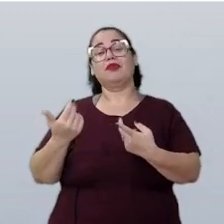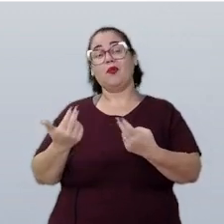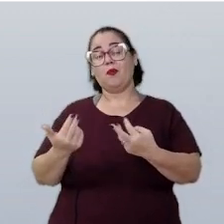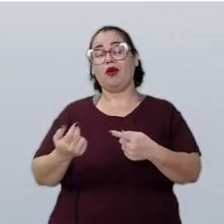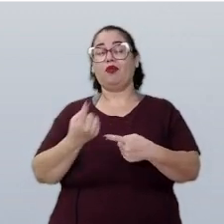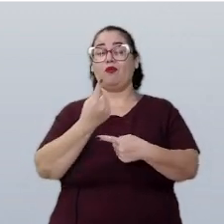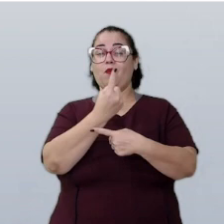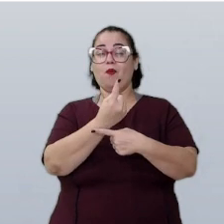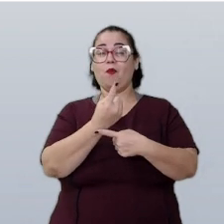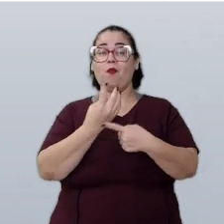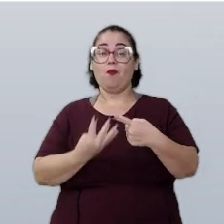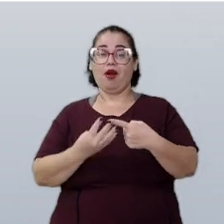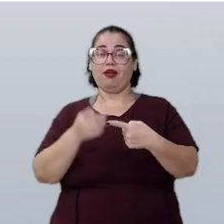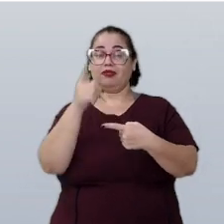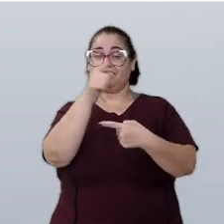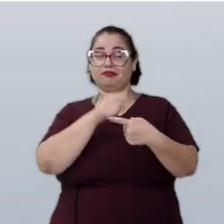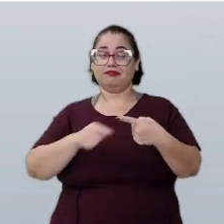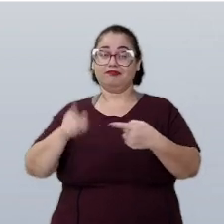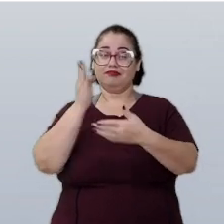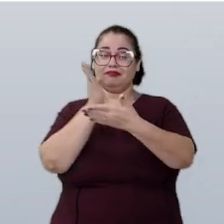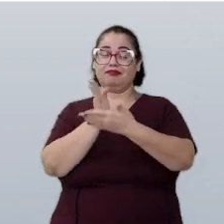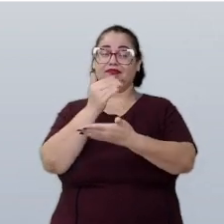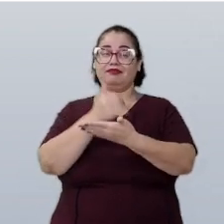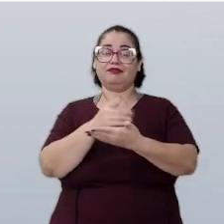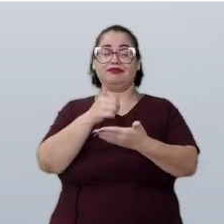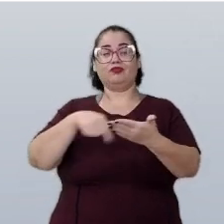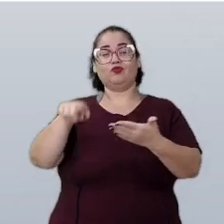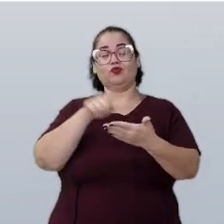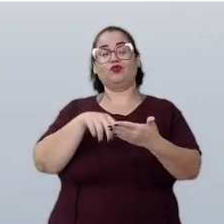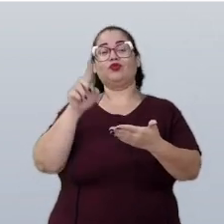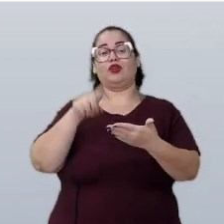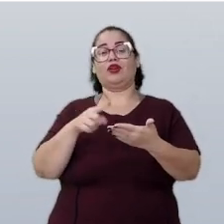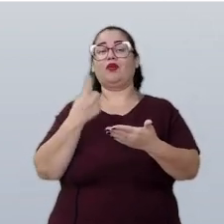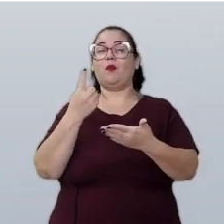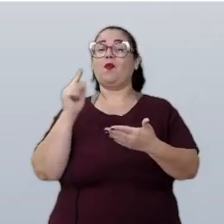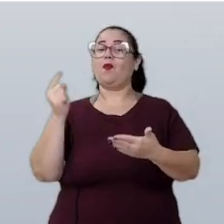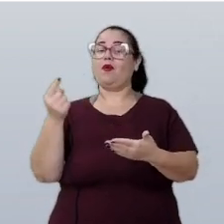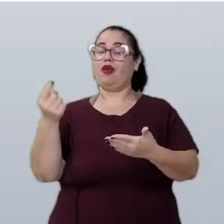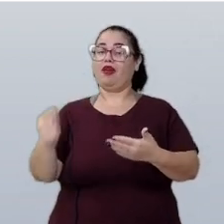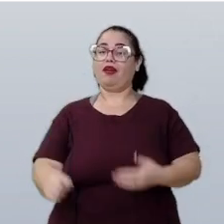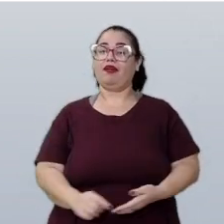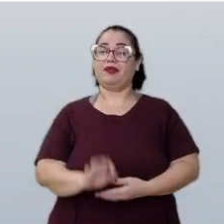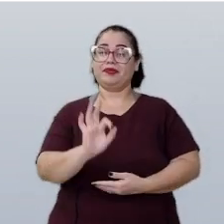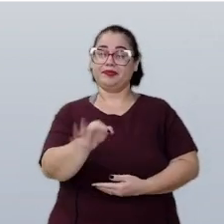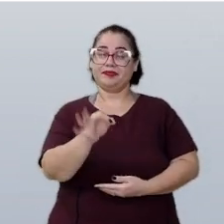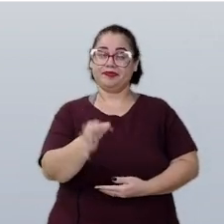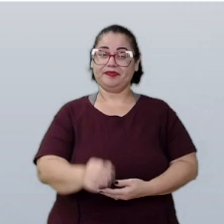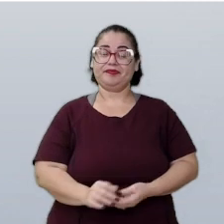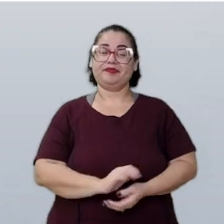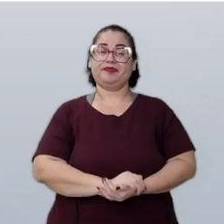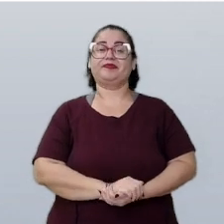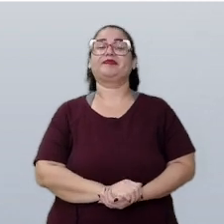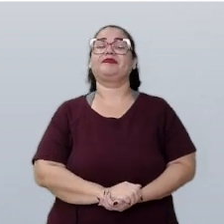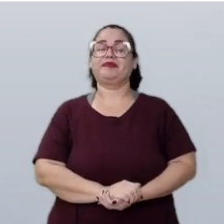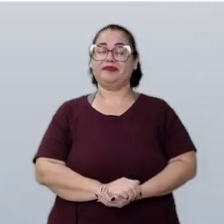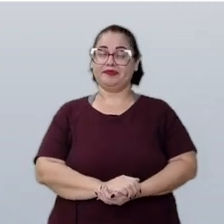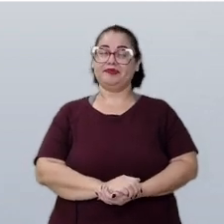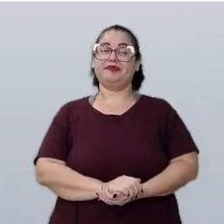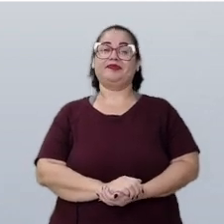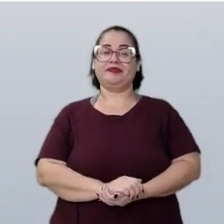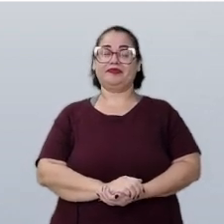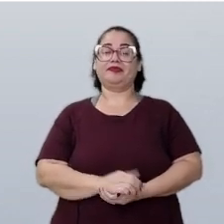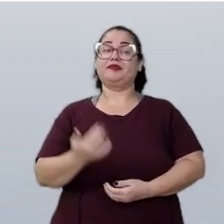do todo, quando esse todo se trata de um real. Certo? É como se eu